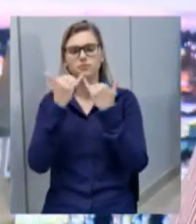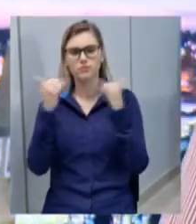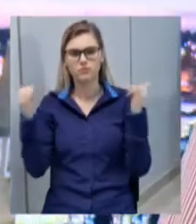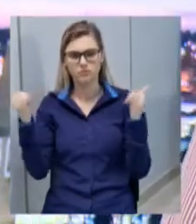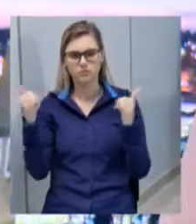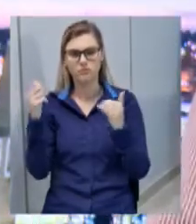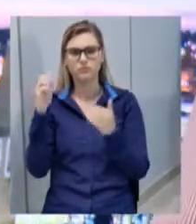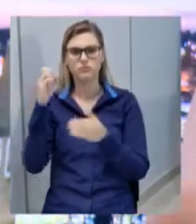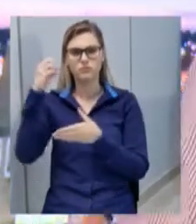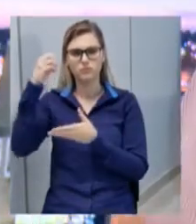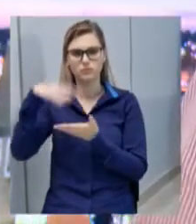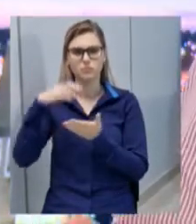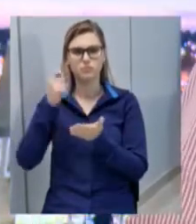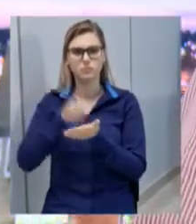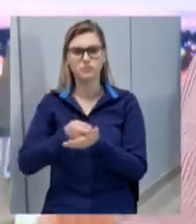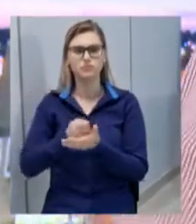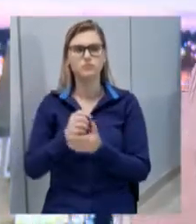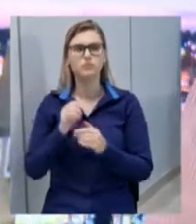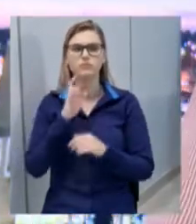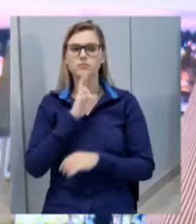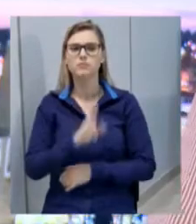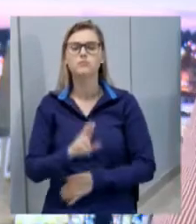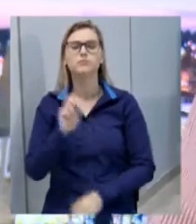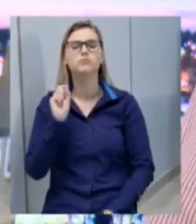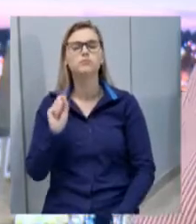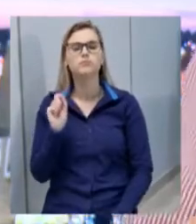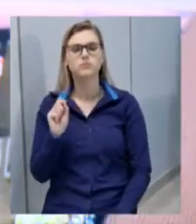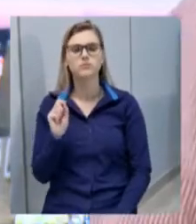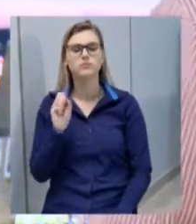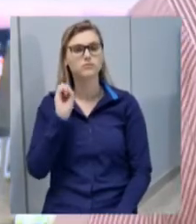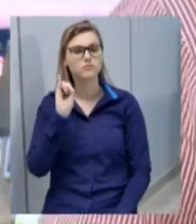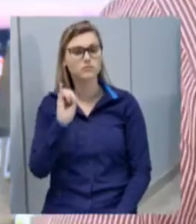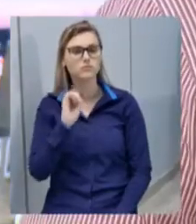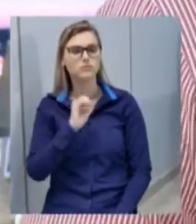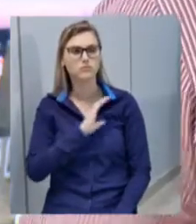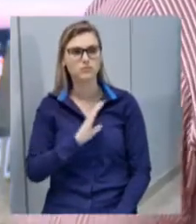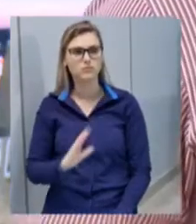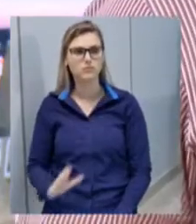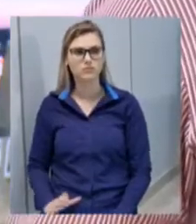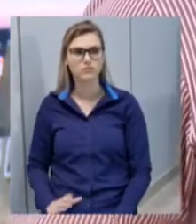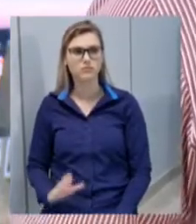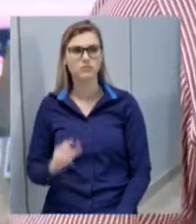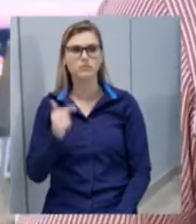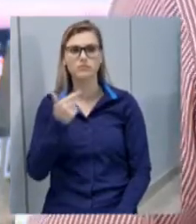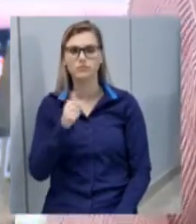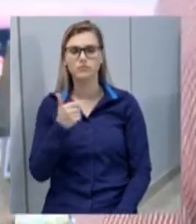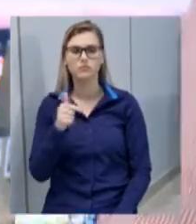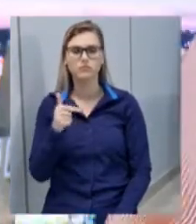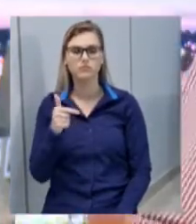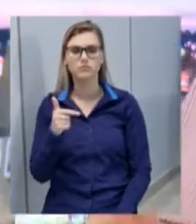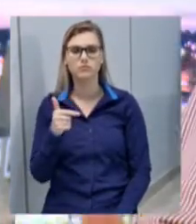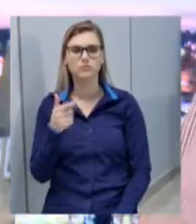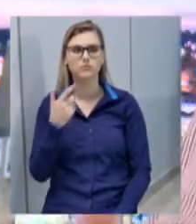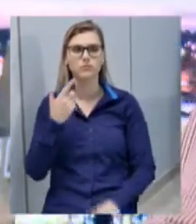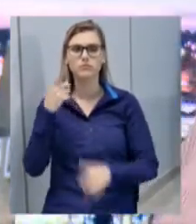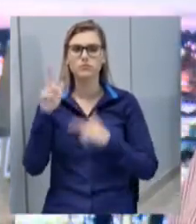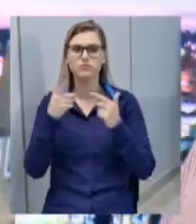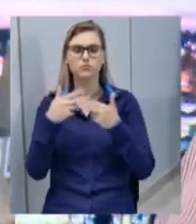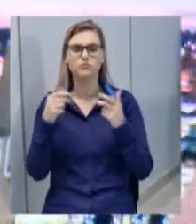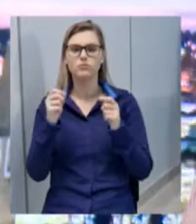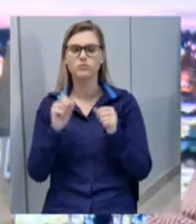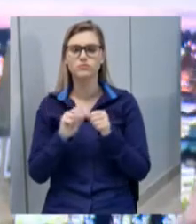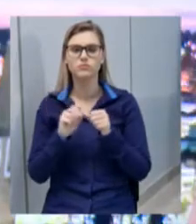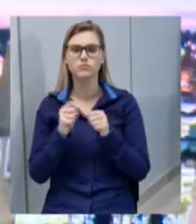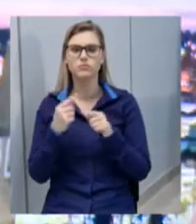de Xancherê, e a resposta dizia que se a Câmara não tinha outras ações para fazer,